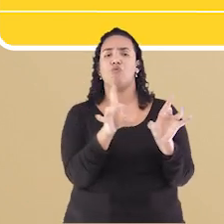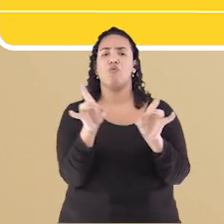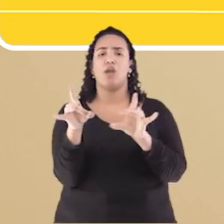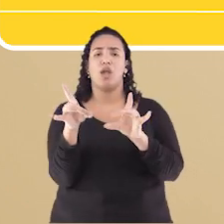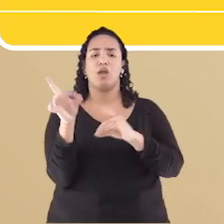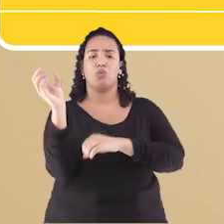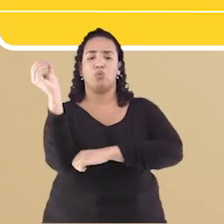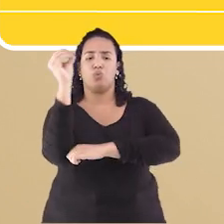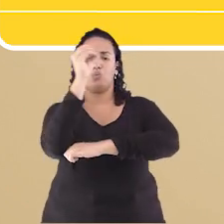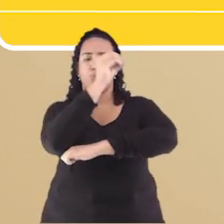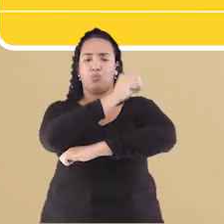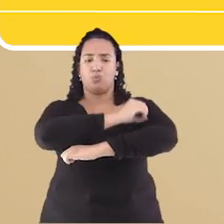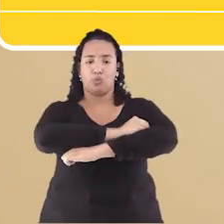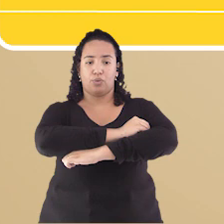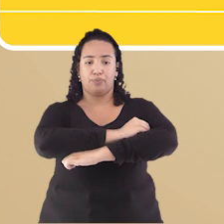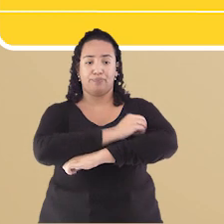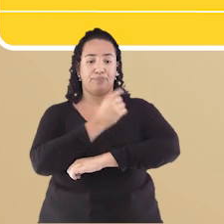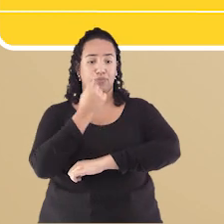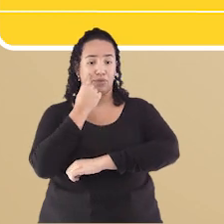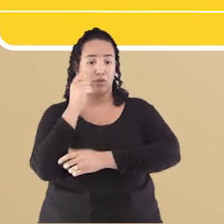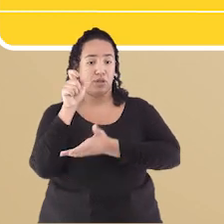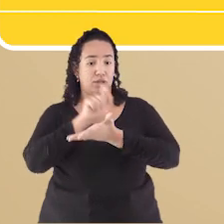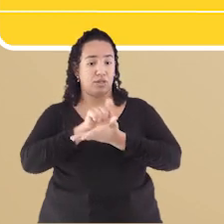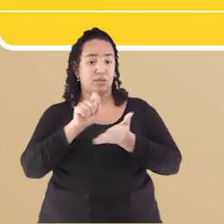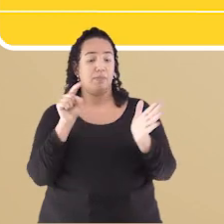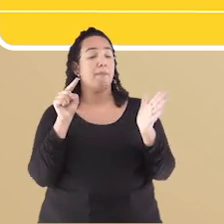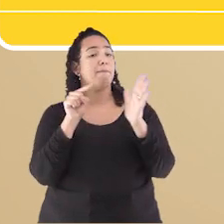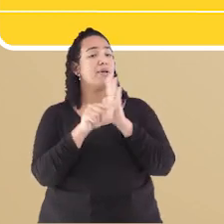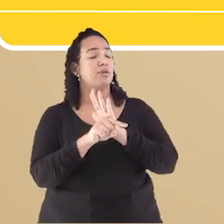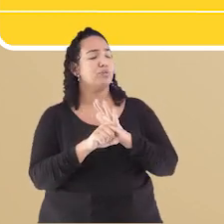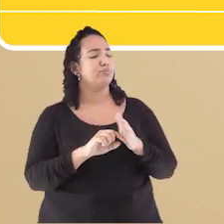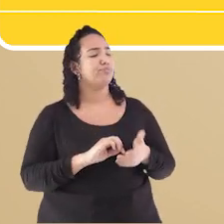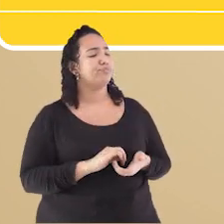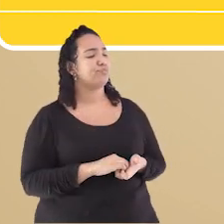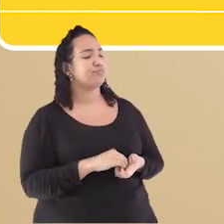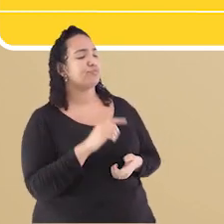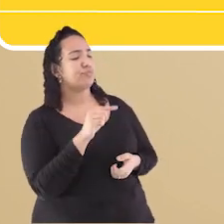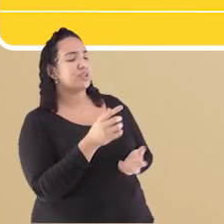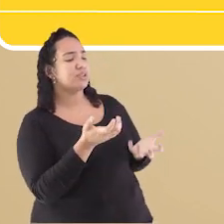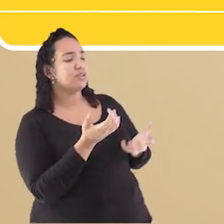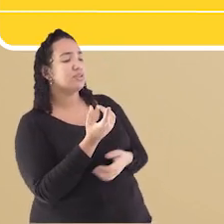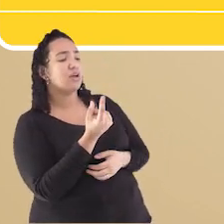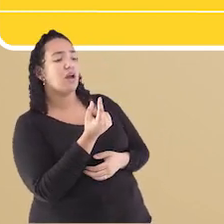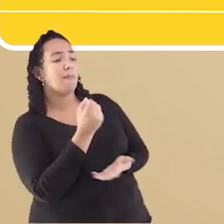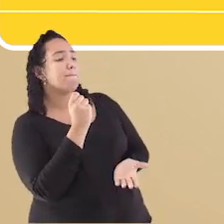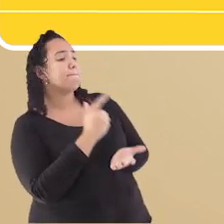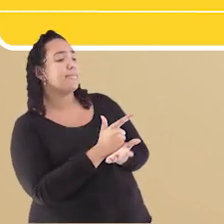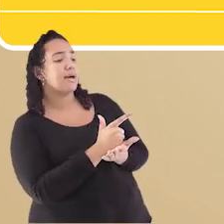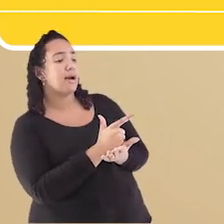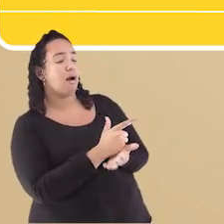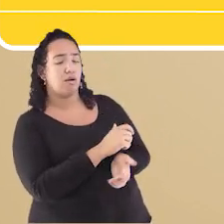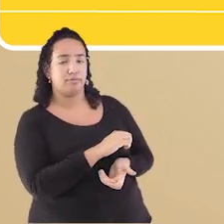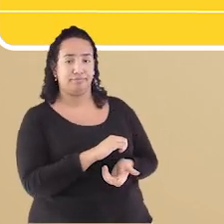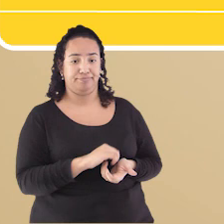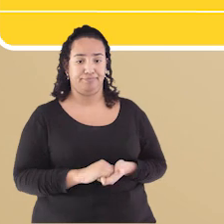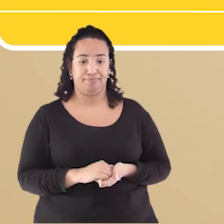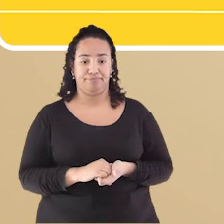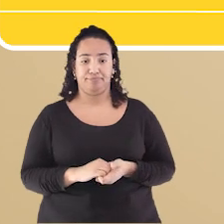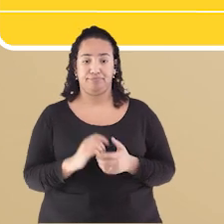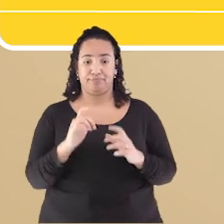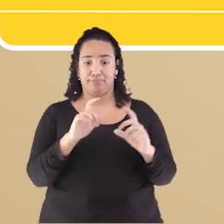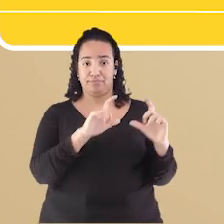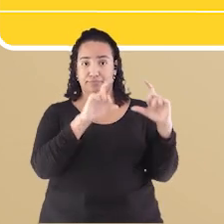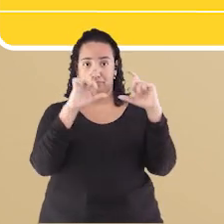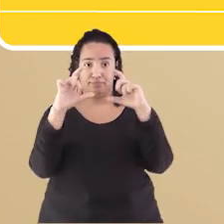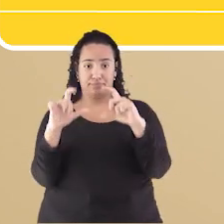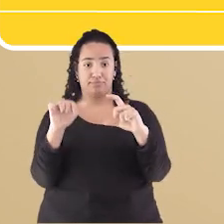pôr do sol Abaixo Aparece escrito A pergunta Quanto quer Pelo pôr do sol No segundo